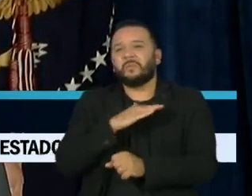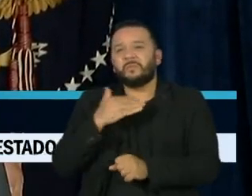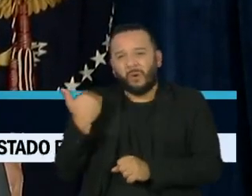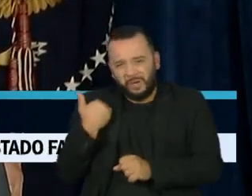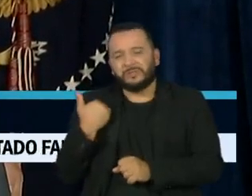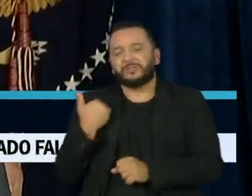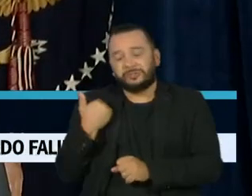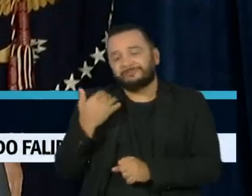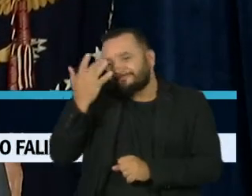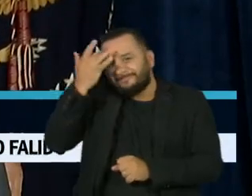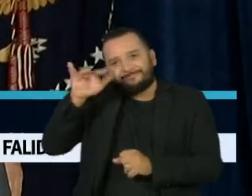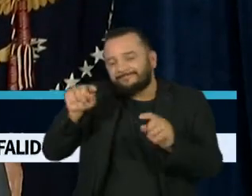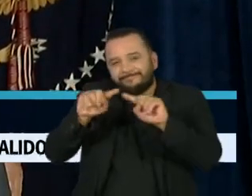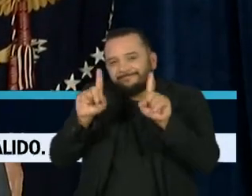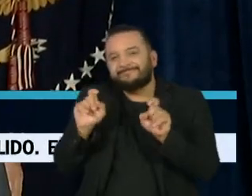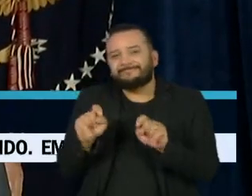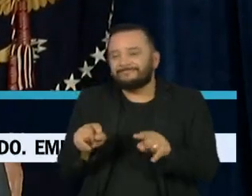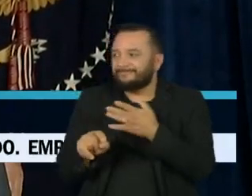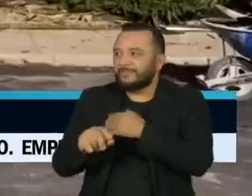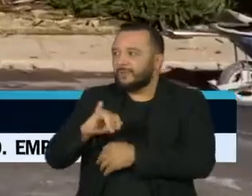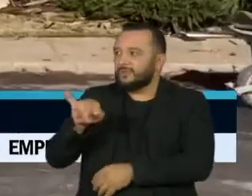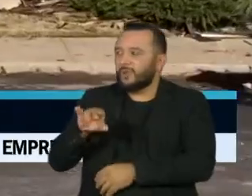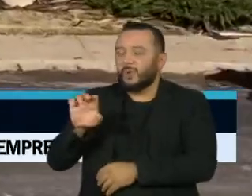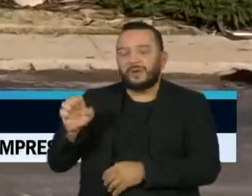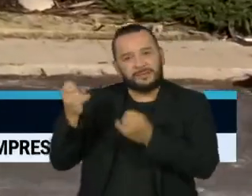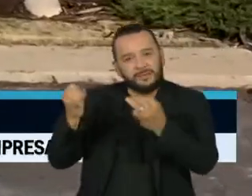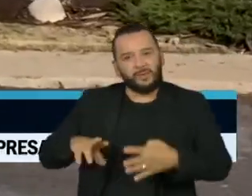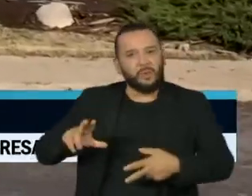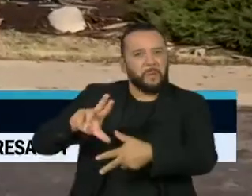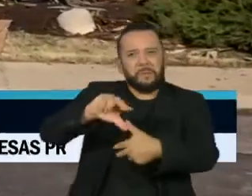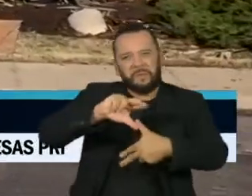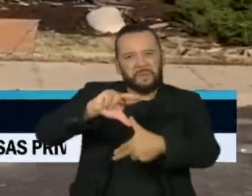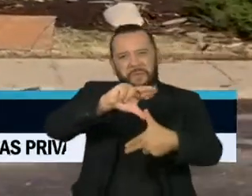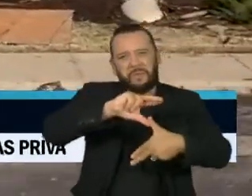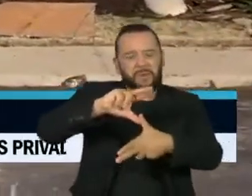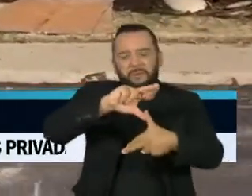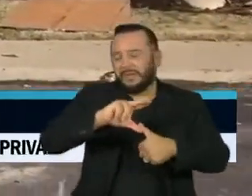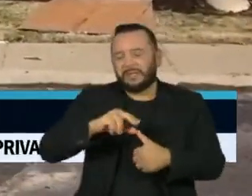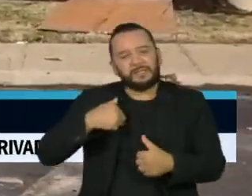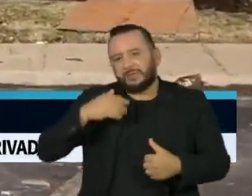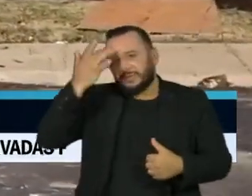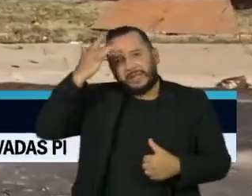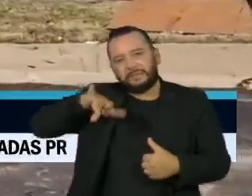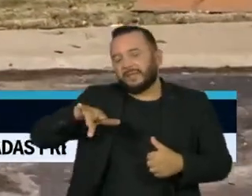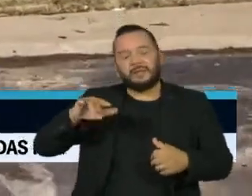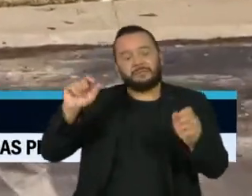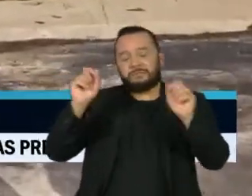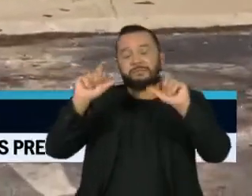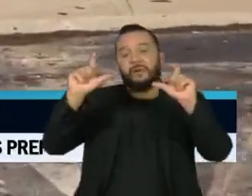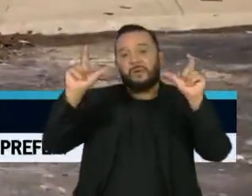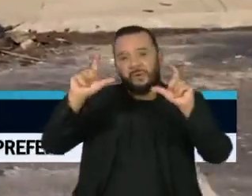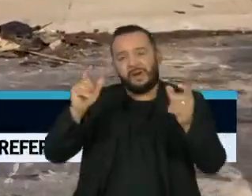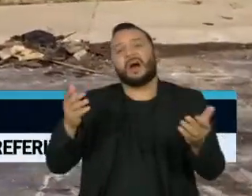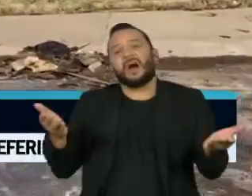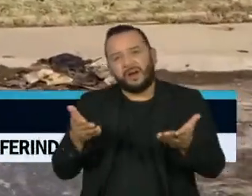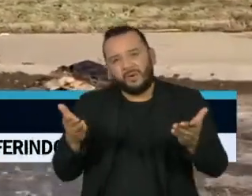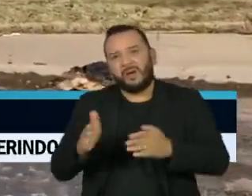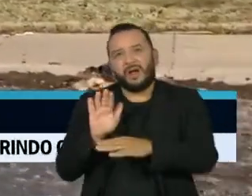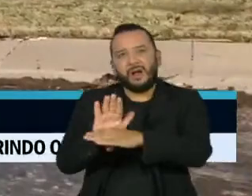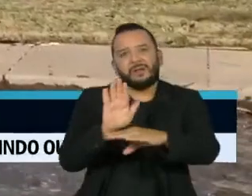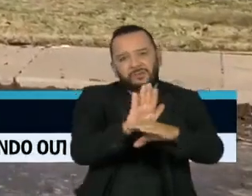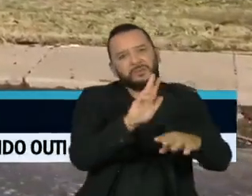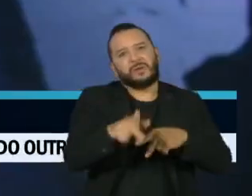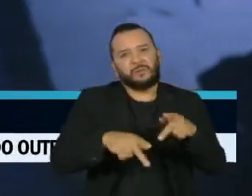os tornados foram uma tragédia inimaginável e que trabalha com governadores para que as vítimas sejam assistidas da melhor forma